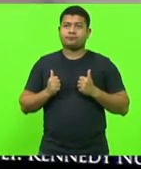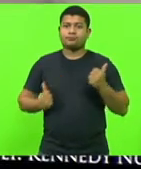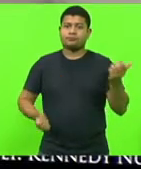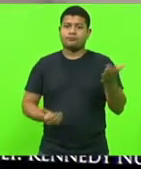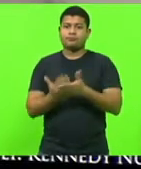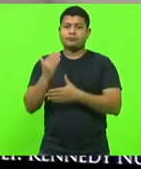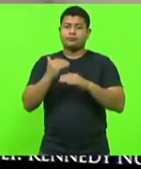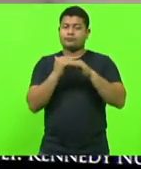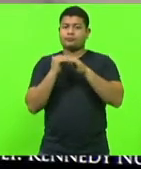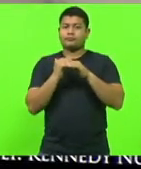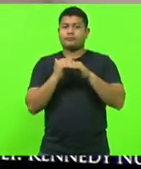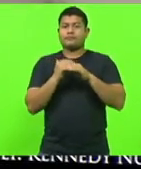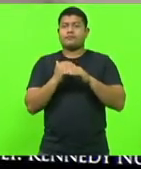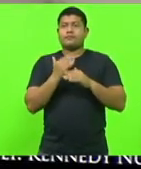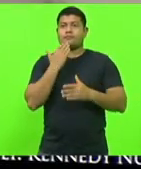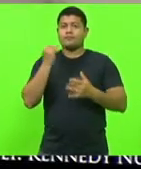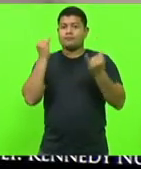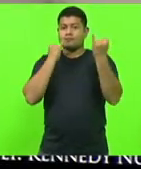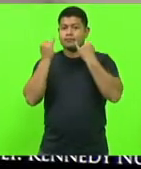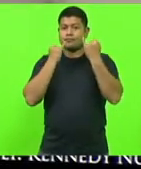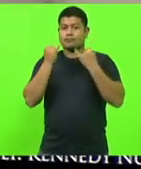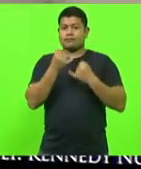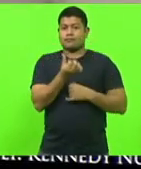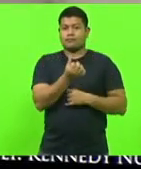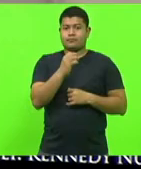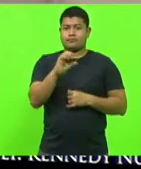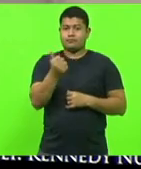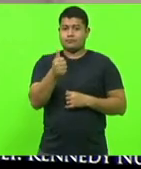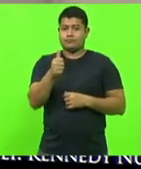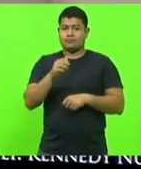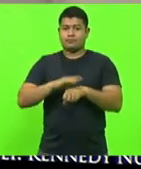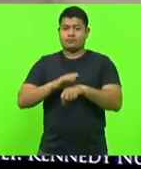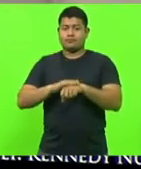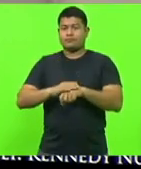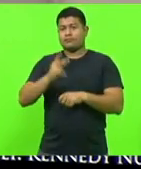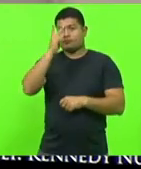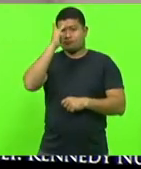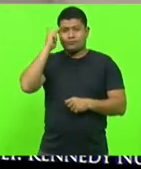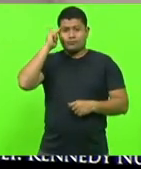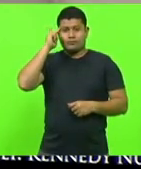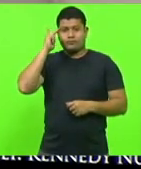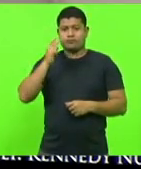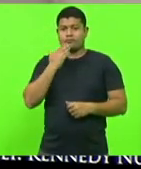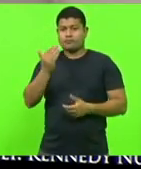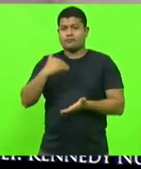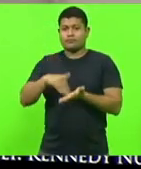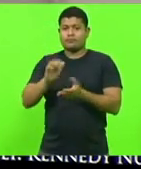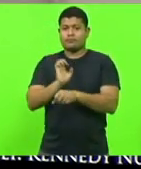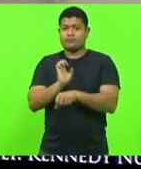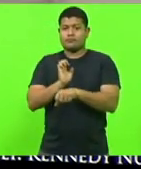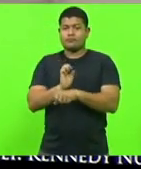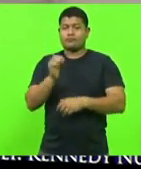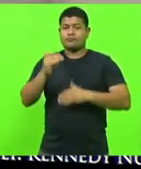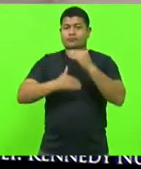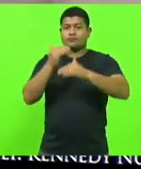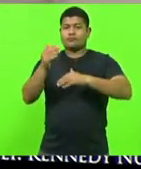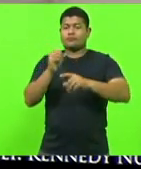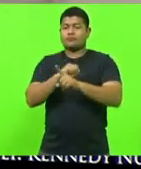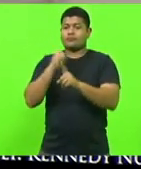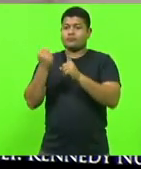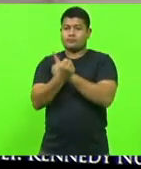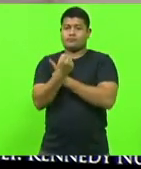Aprovado por unanimidade. unanimidade. Pedido de informação 611, autor deputado Paulinha. Solicitando ao secretário do Estado do Desenvolvimento Social.